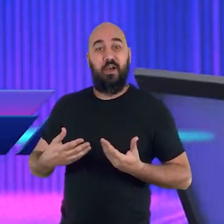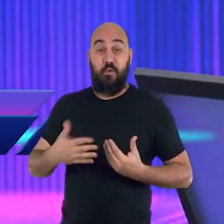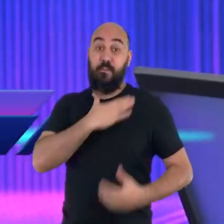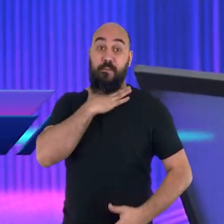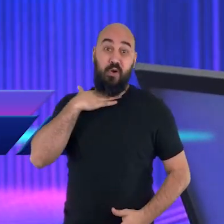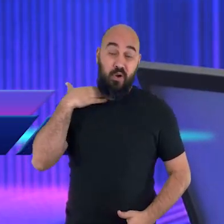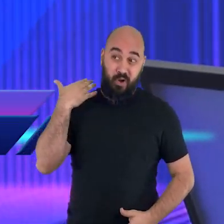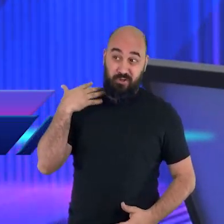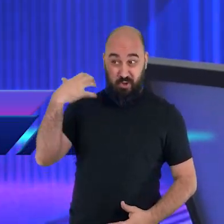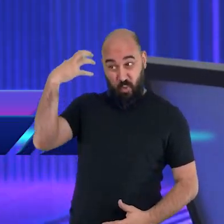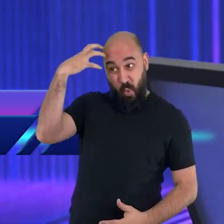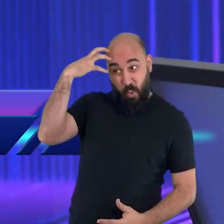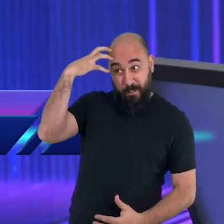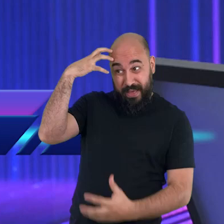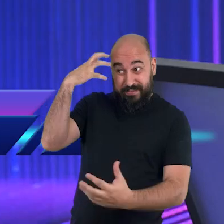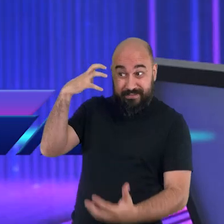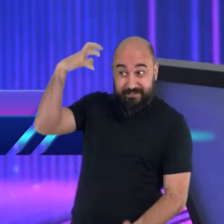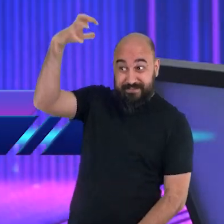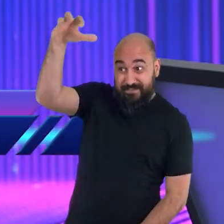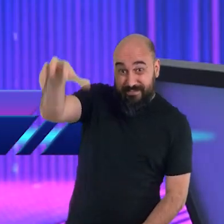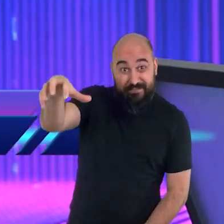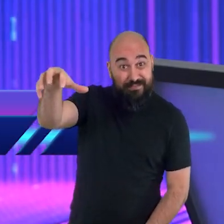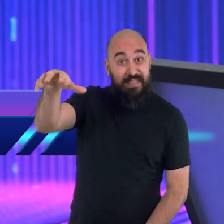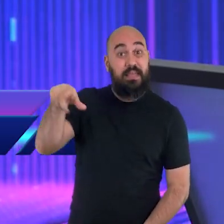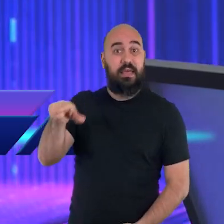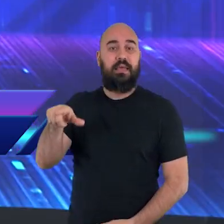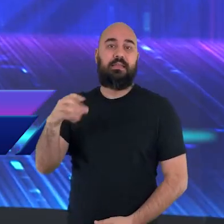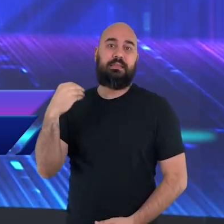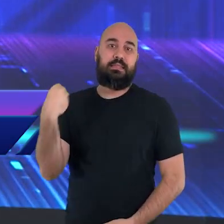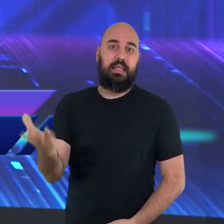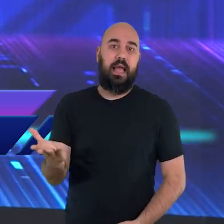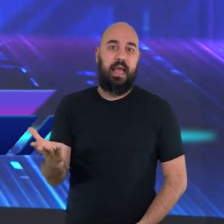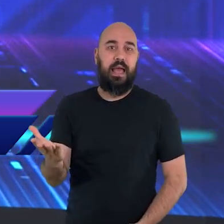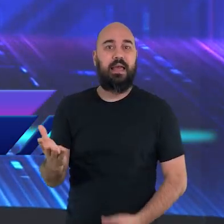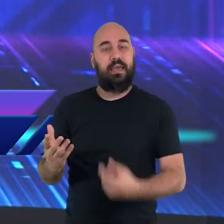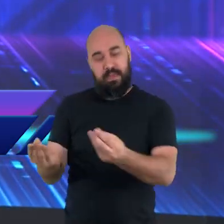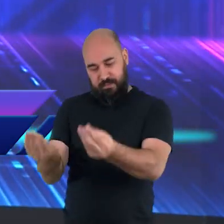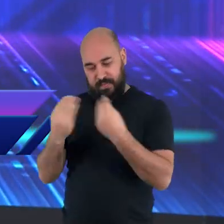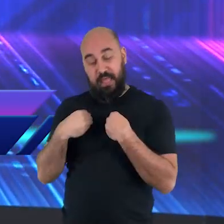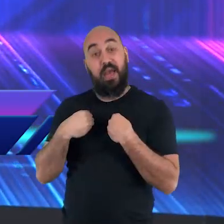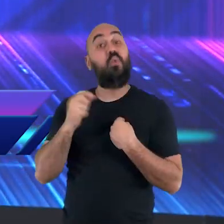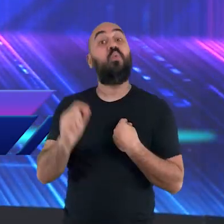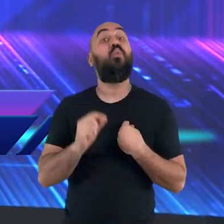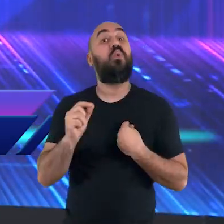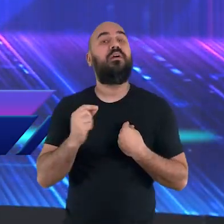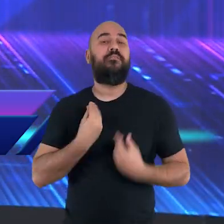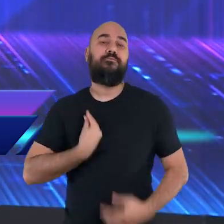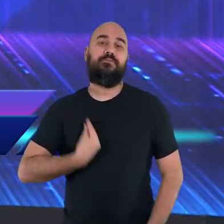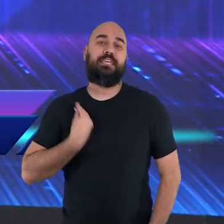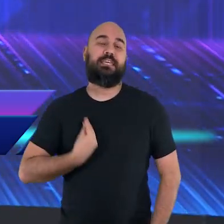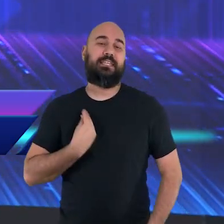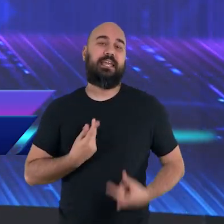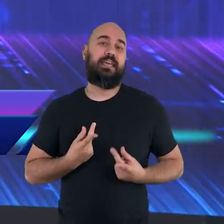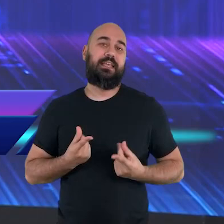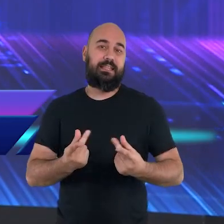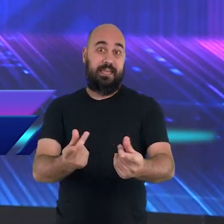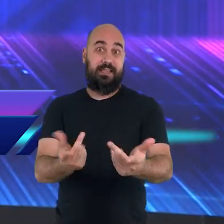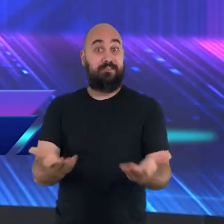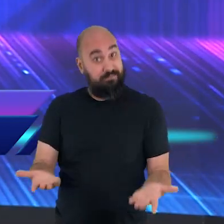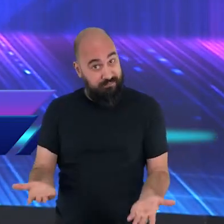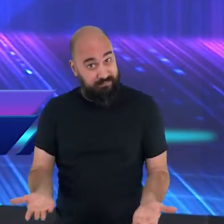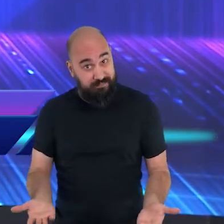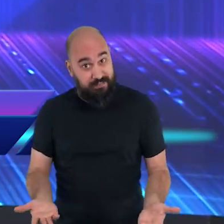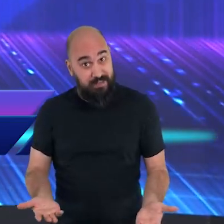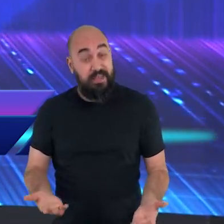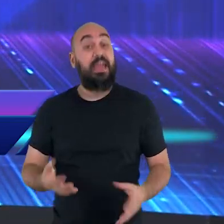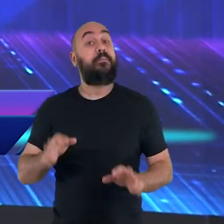assume o meu pecado e me dá condições agora de ter a vida eterna. É assim que eu me preparo. É aceitando Jesus agora. É